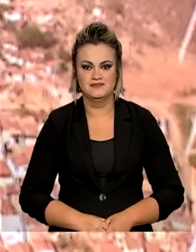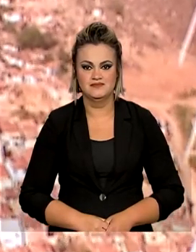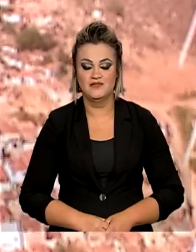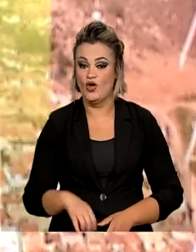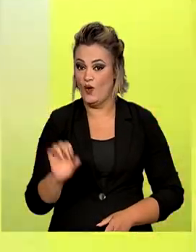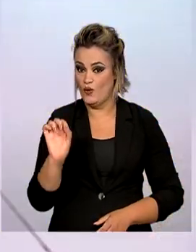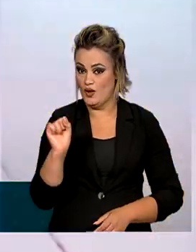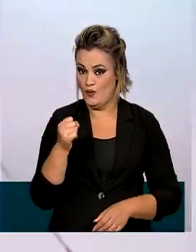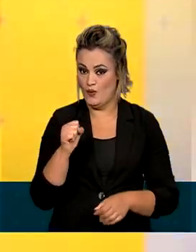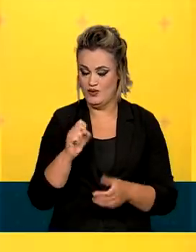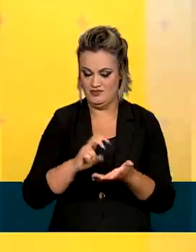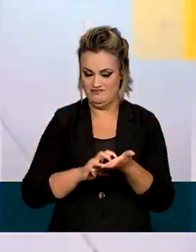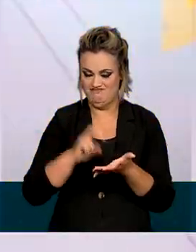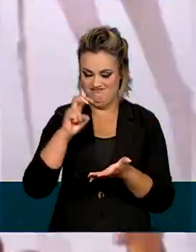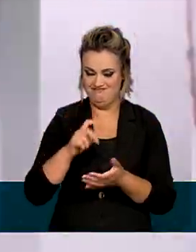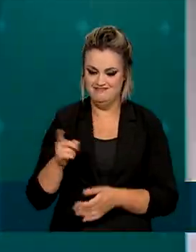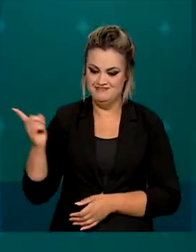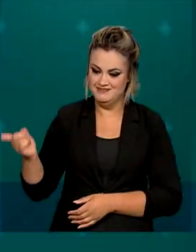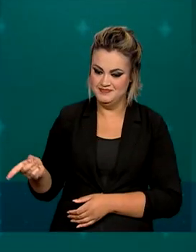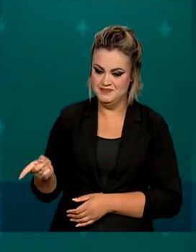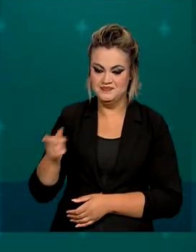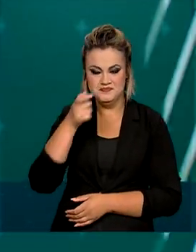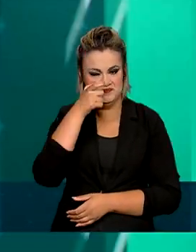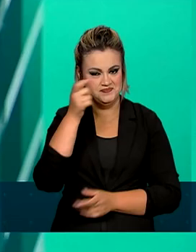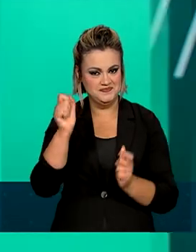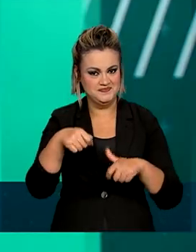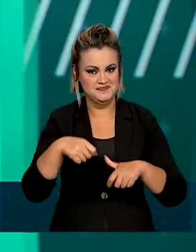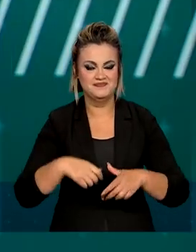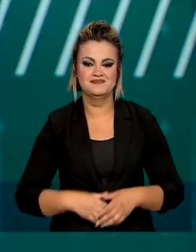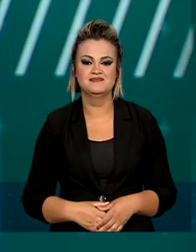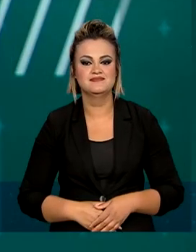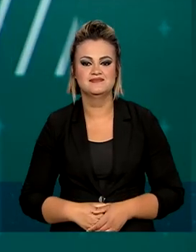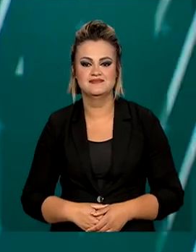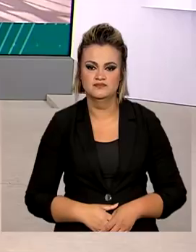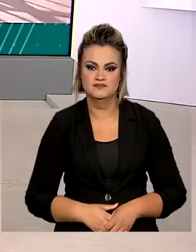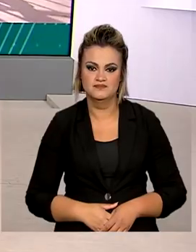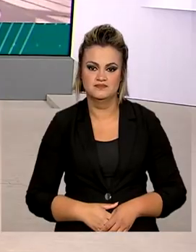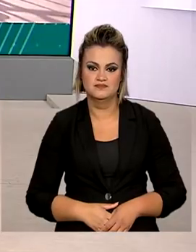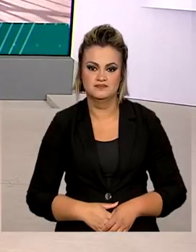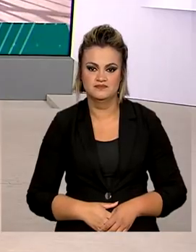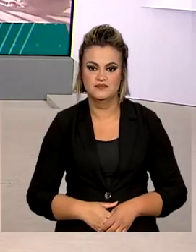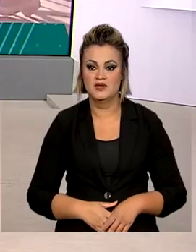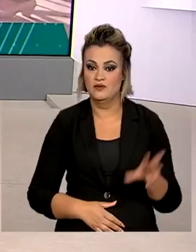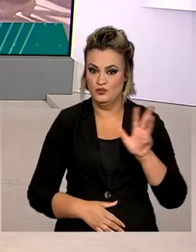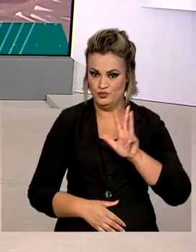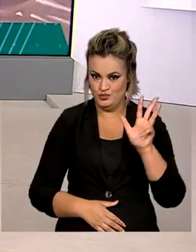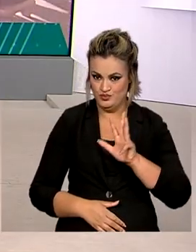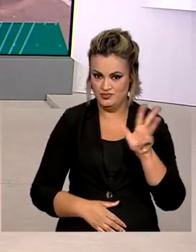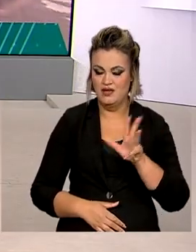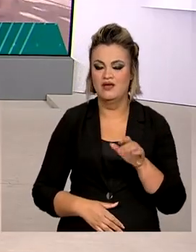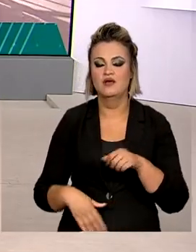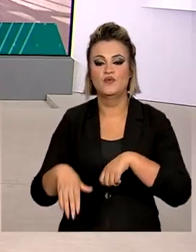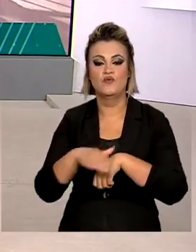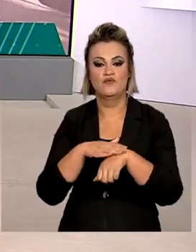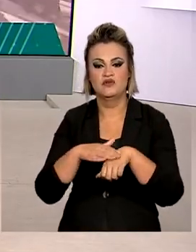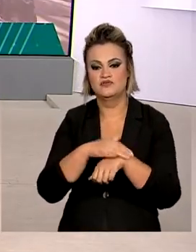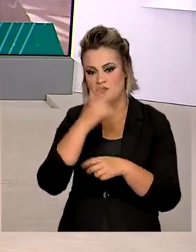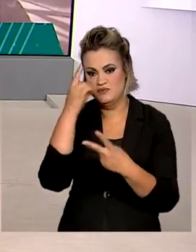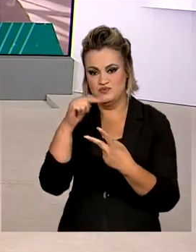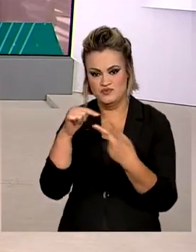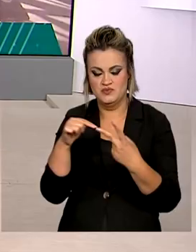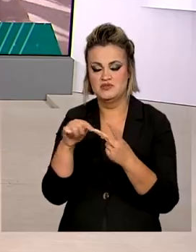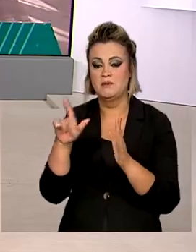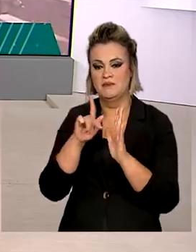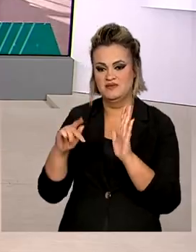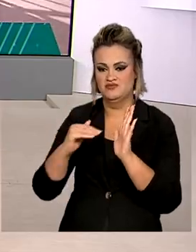São 8 horas da manhã e estamos ao vivo também pelas redes sociais. O presidente eleito, Luiz Inácio Lula da